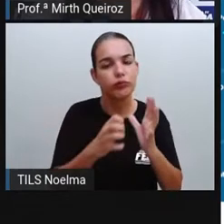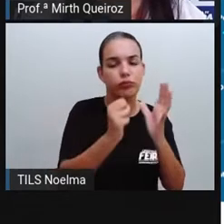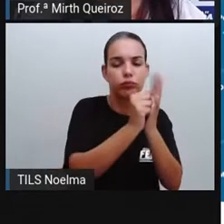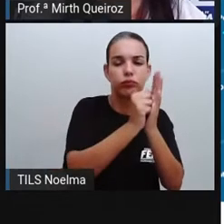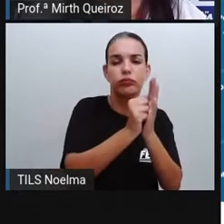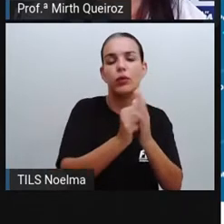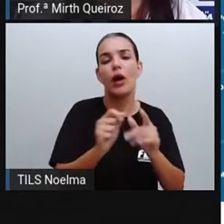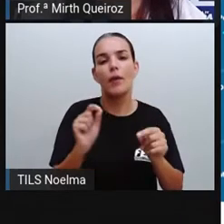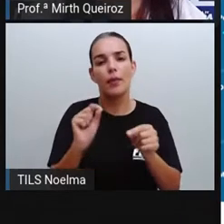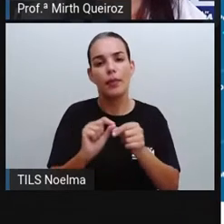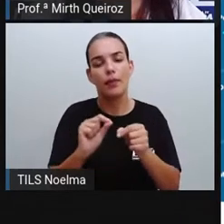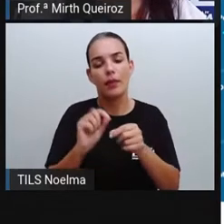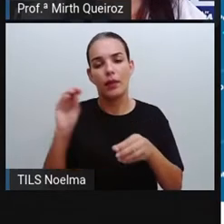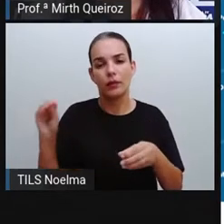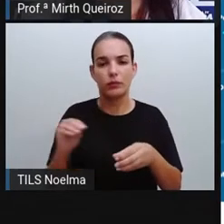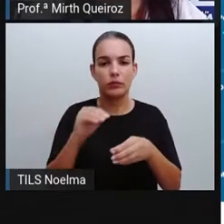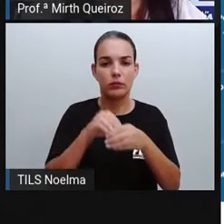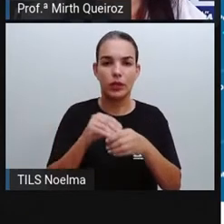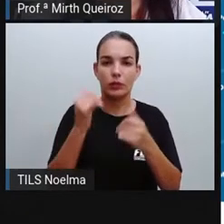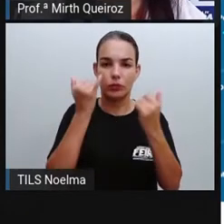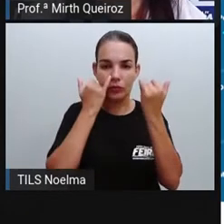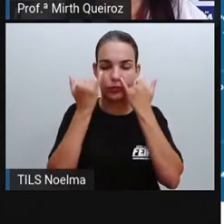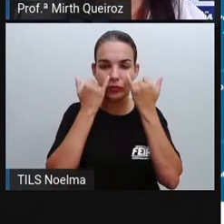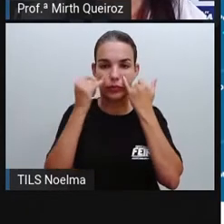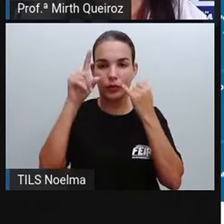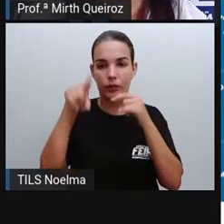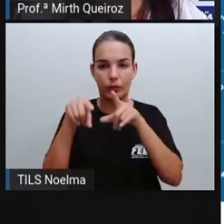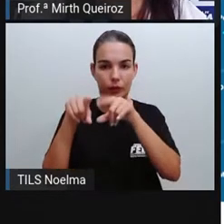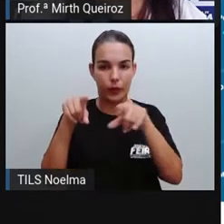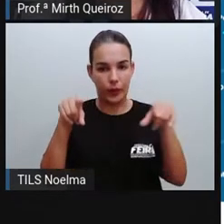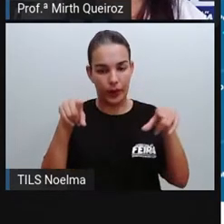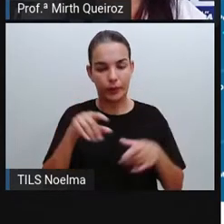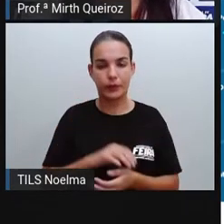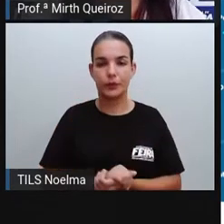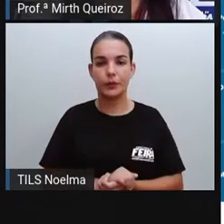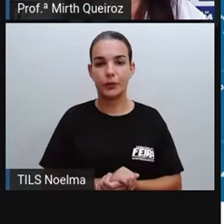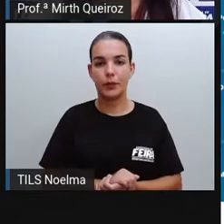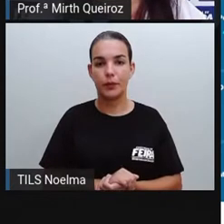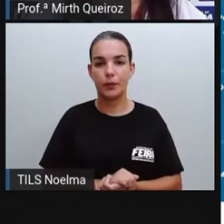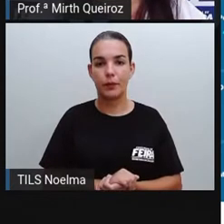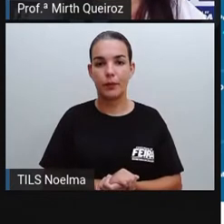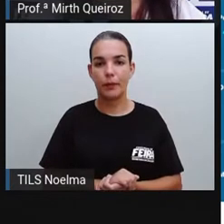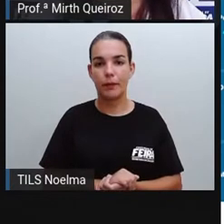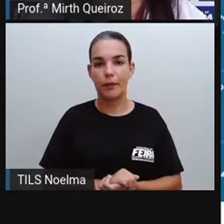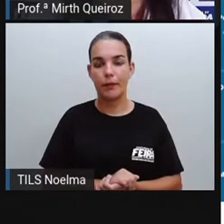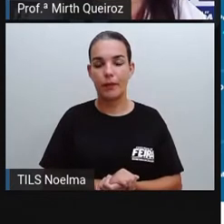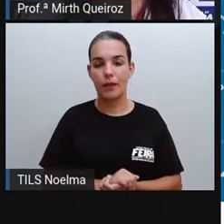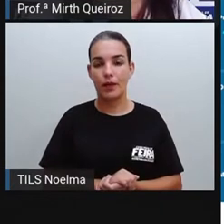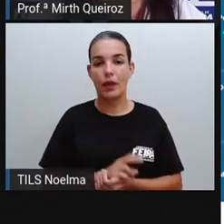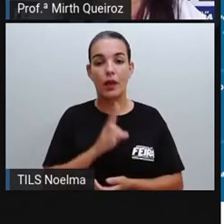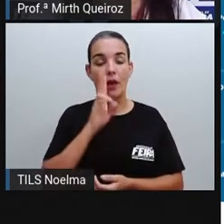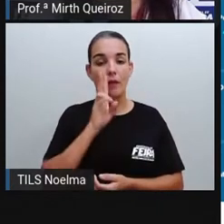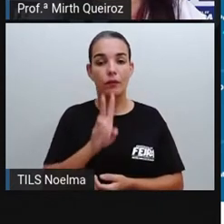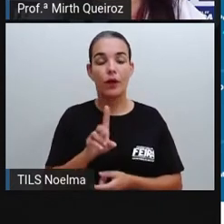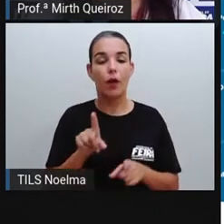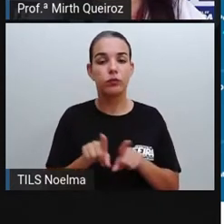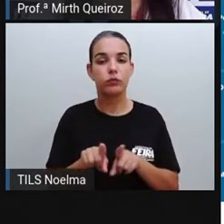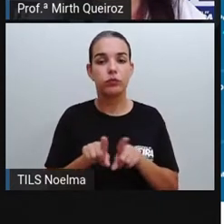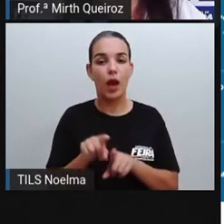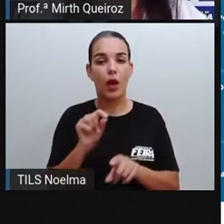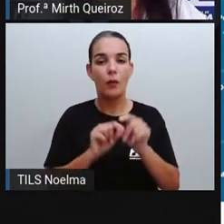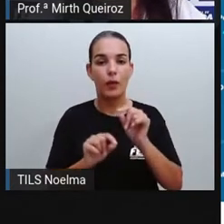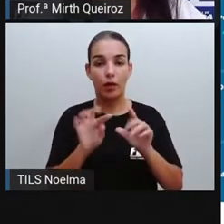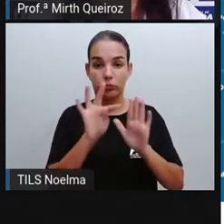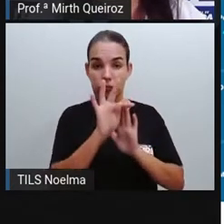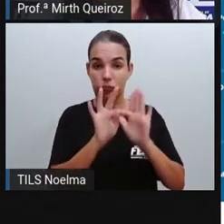do infográfico, né? A gente viu também que é um tipo de texto